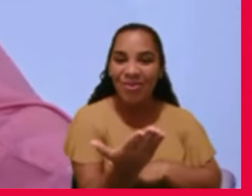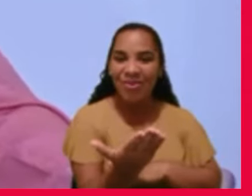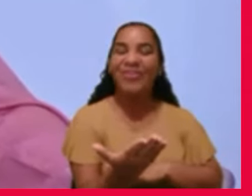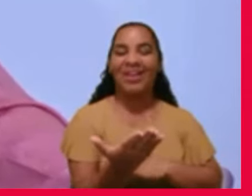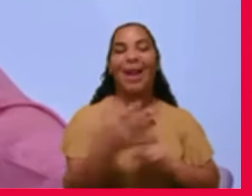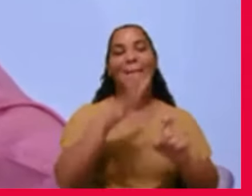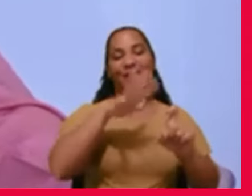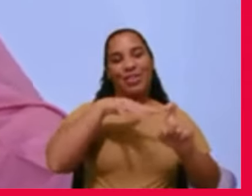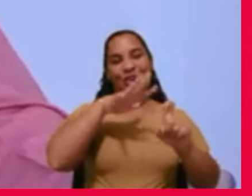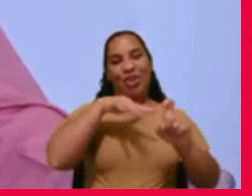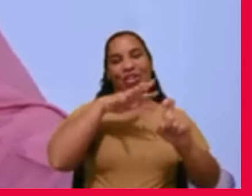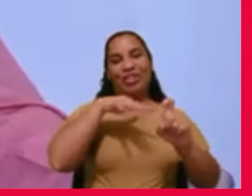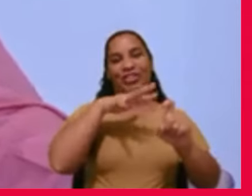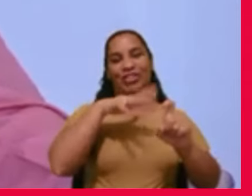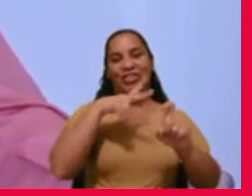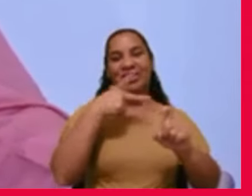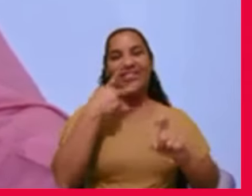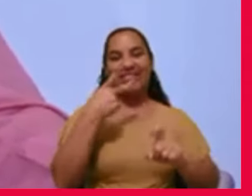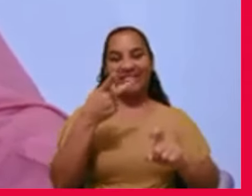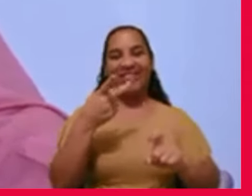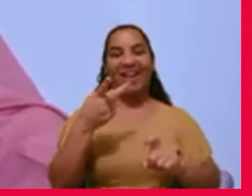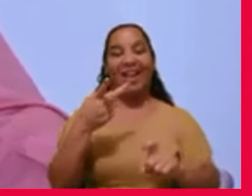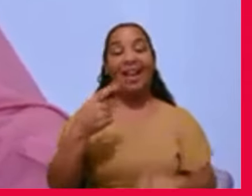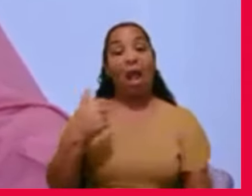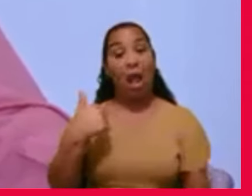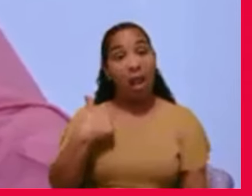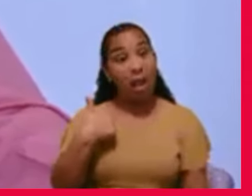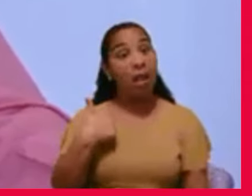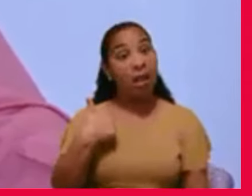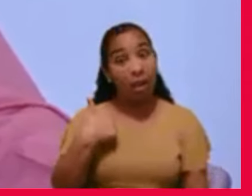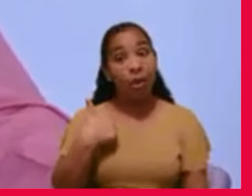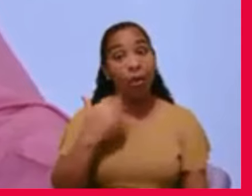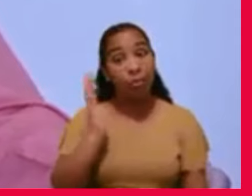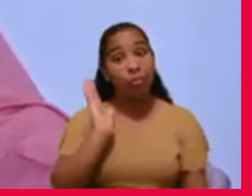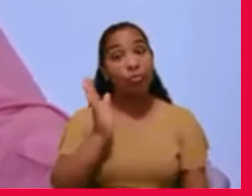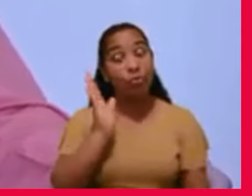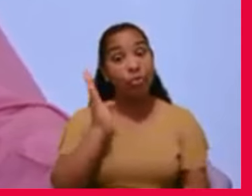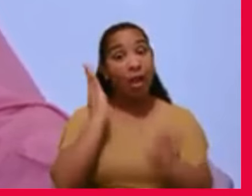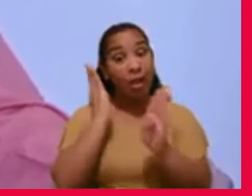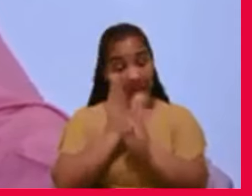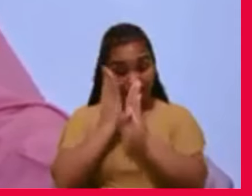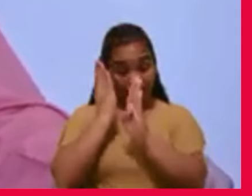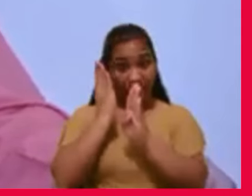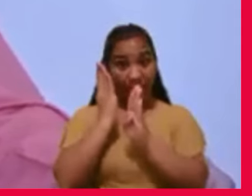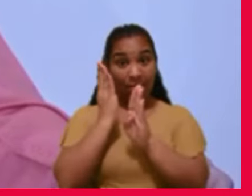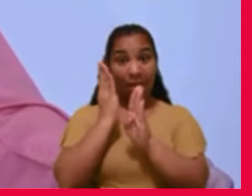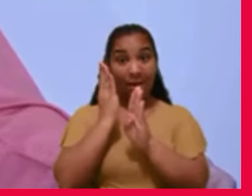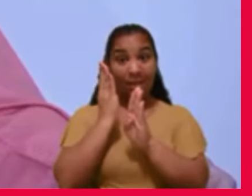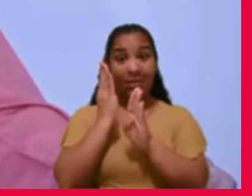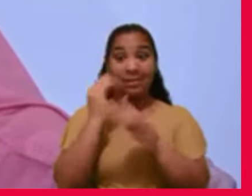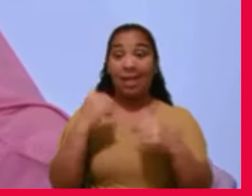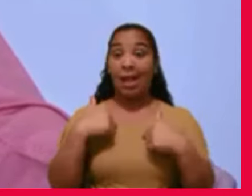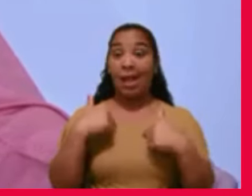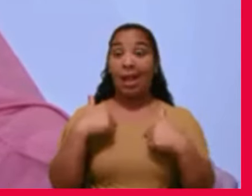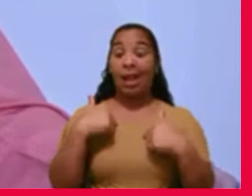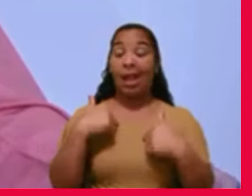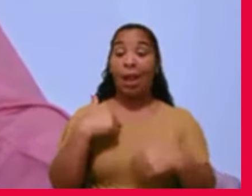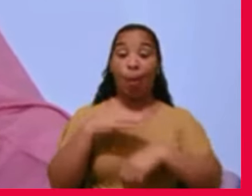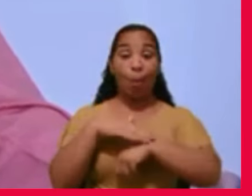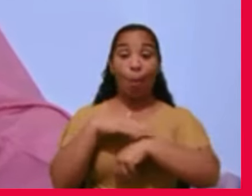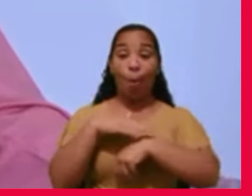porque eu mesmo já me descobri, muitas vezes, em atitudes narcisistas,